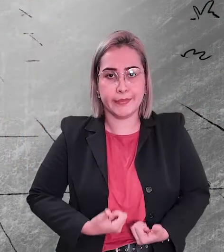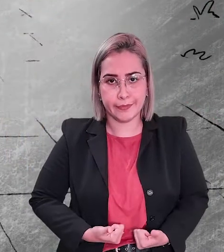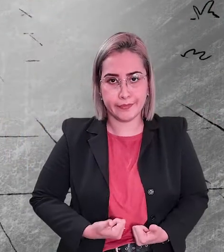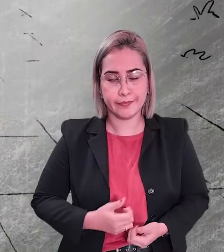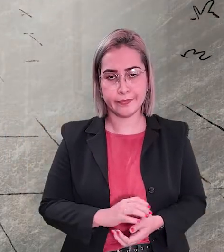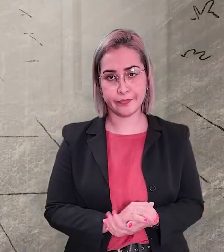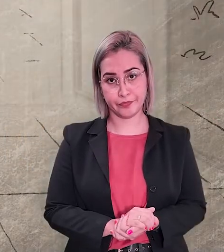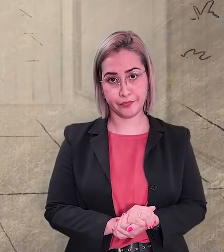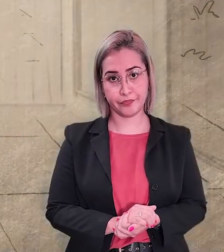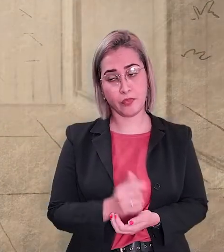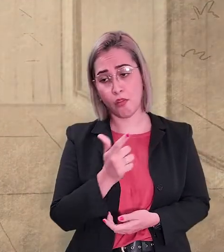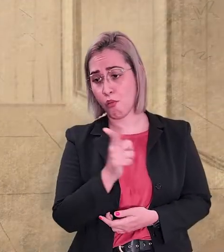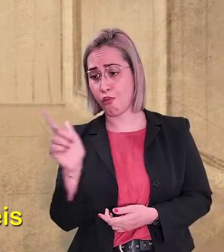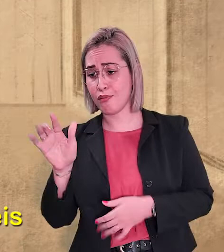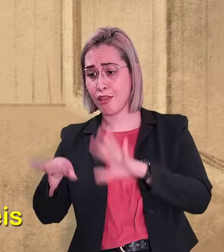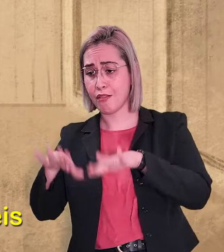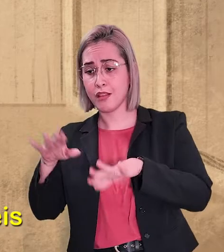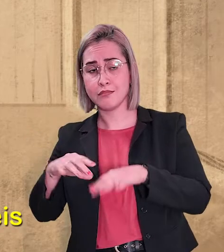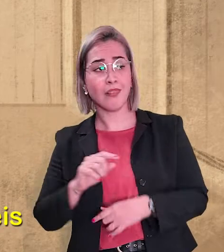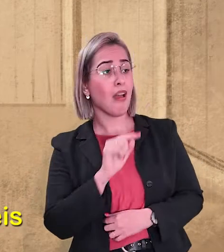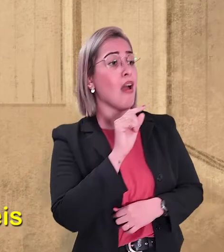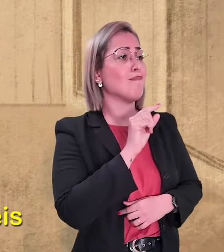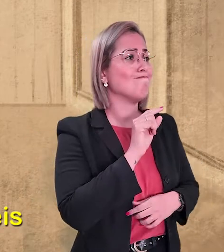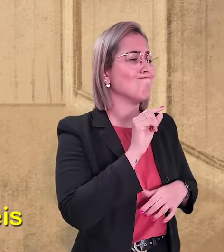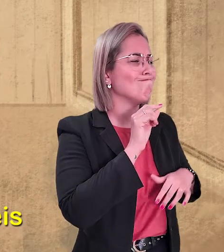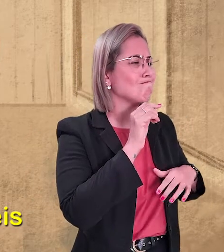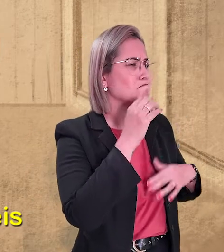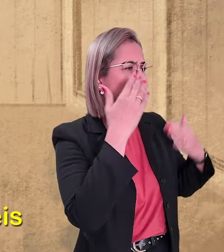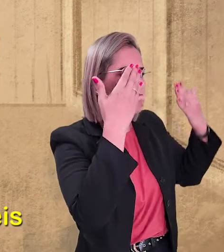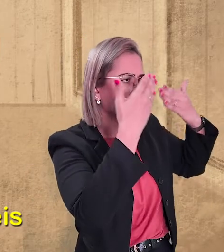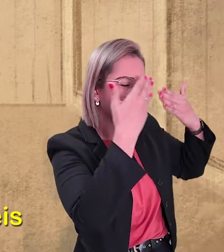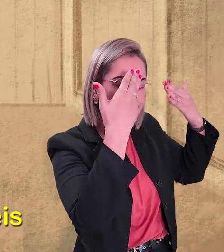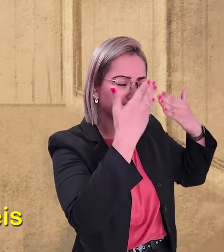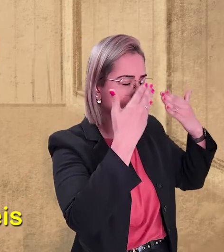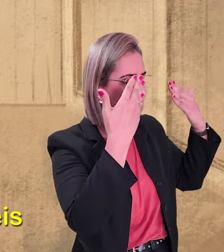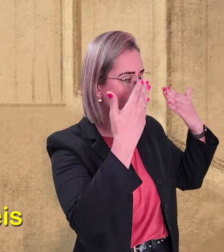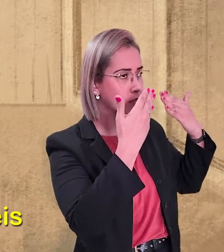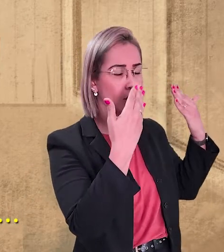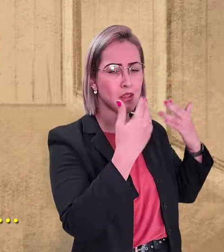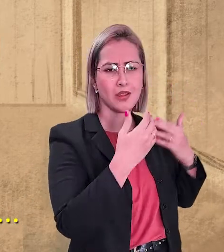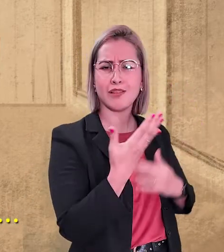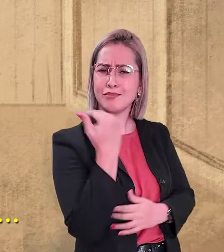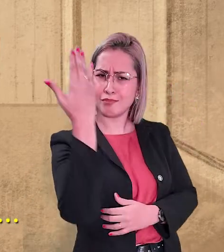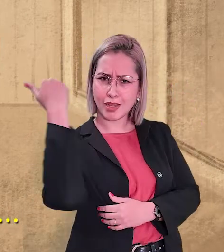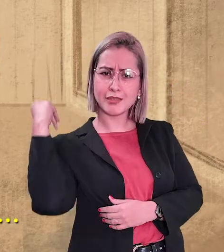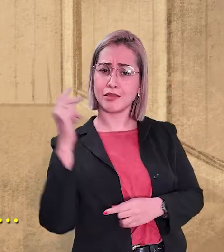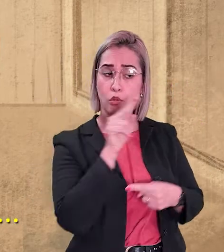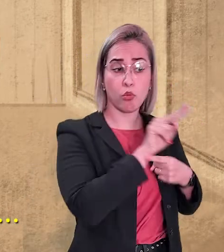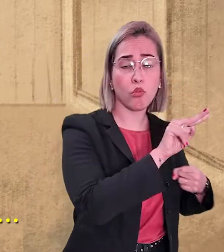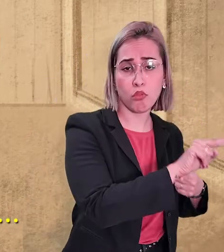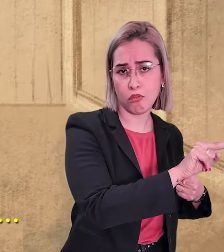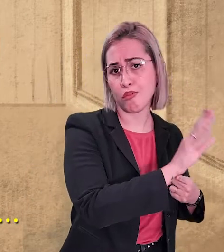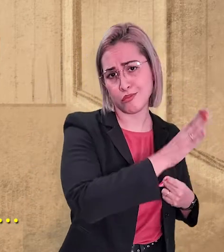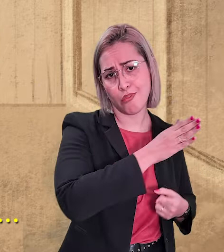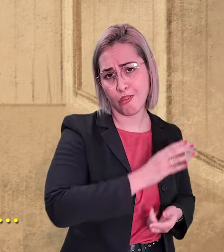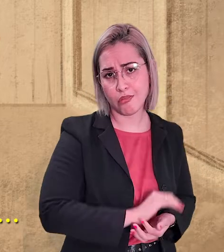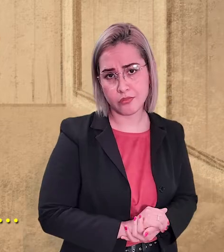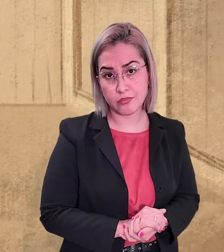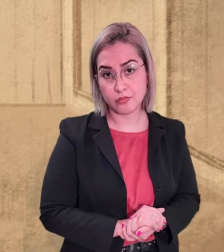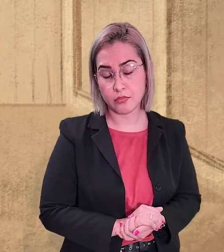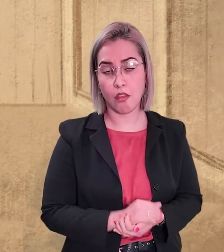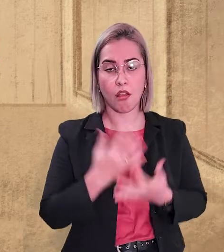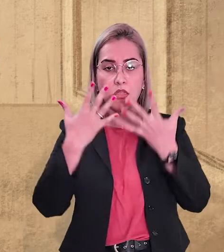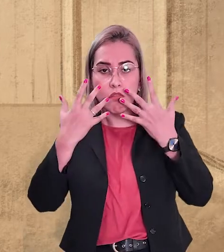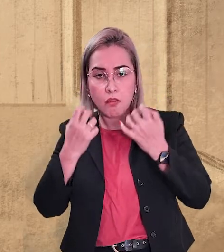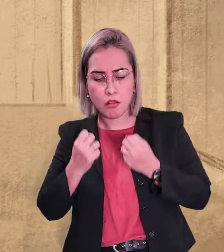depressão. Outros simplesmente se tornam invisíveis para aqueles por quem já tanto fizeram.